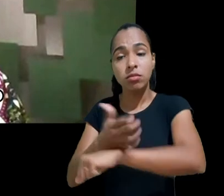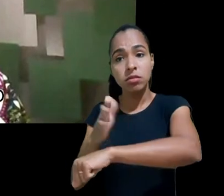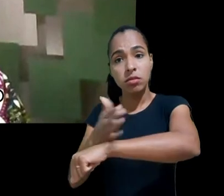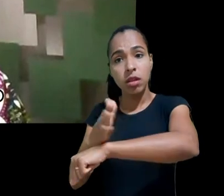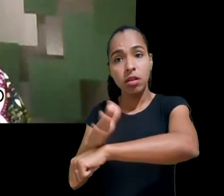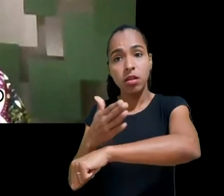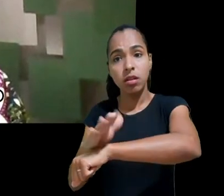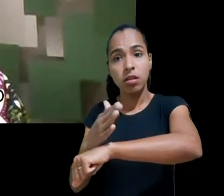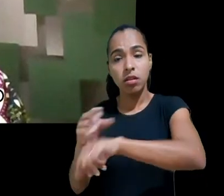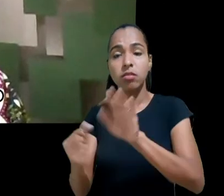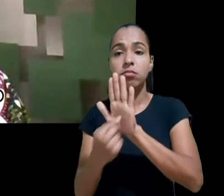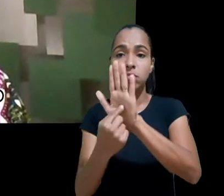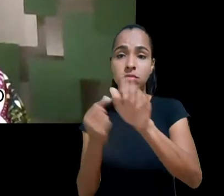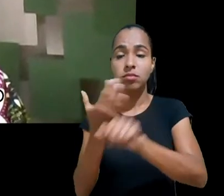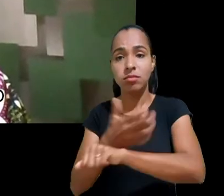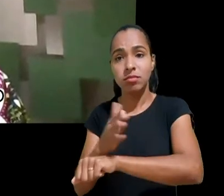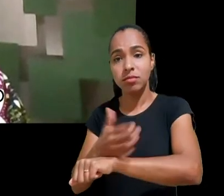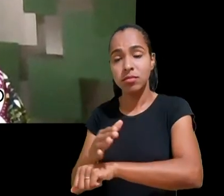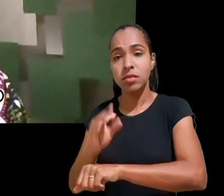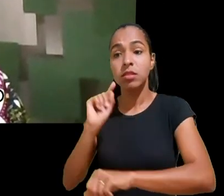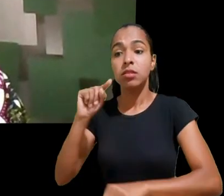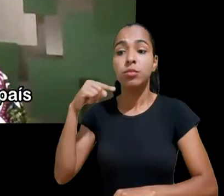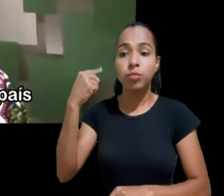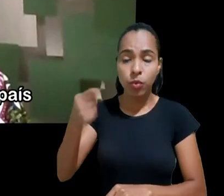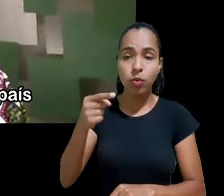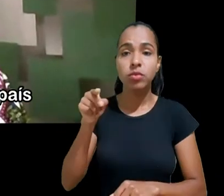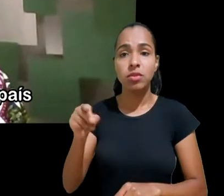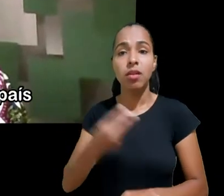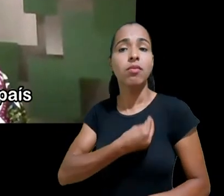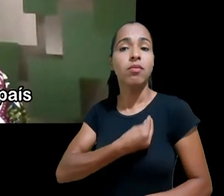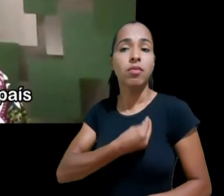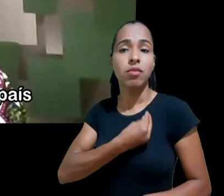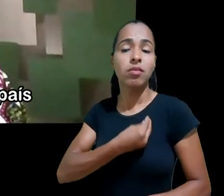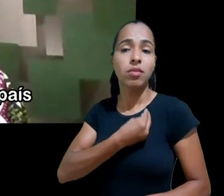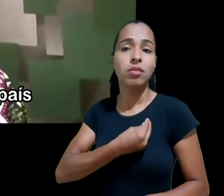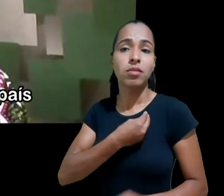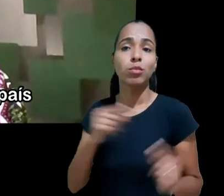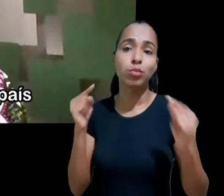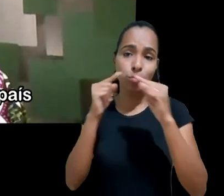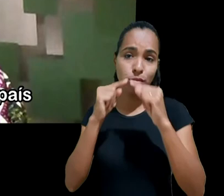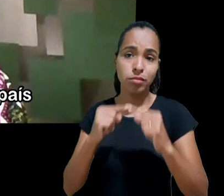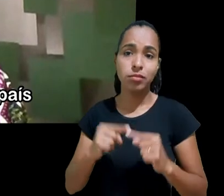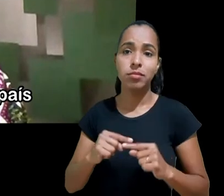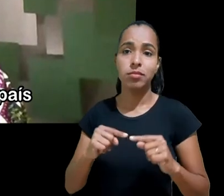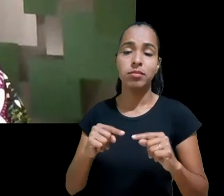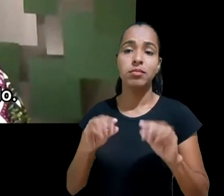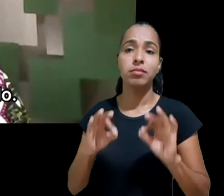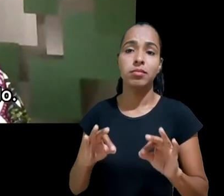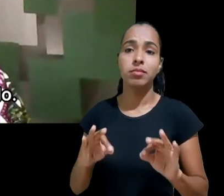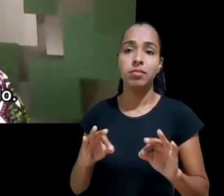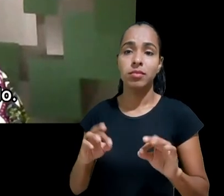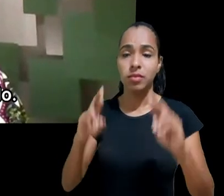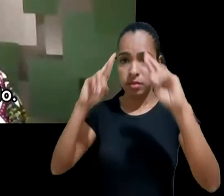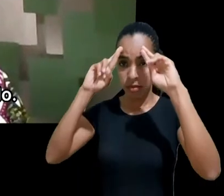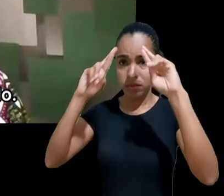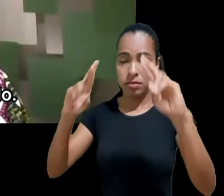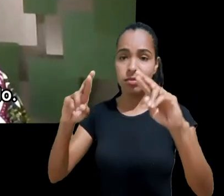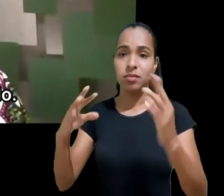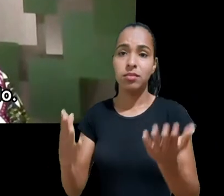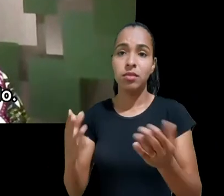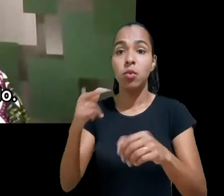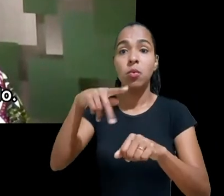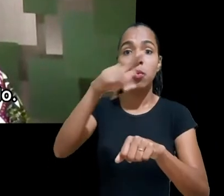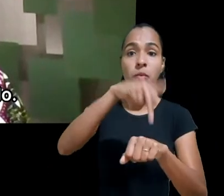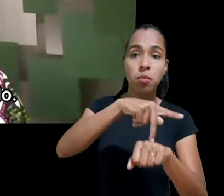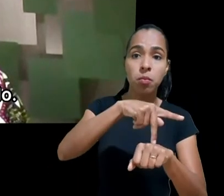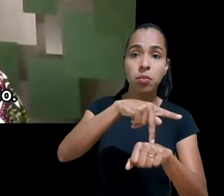em prática e outra ainda é contextualizá-lo para atender as necessidades do país ou do contexto para o qual